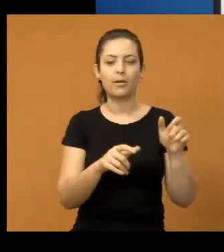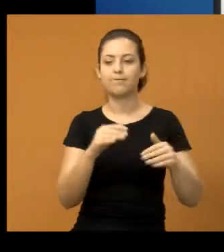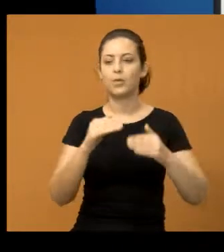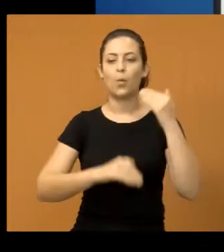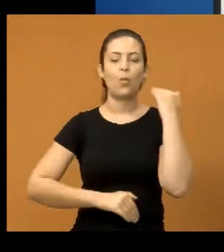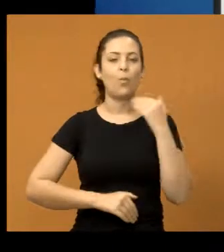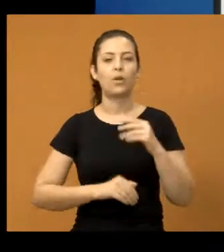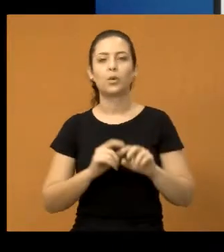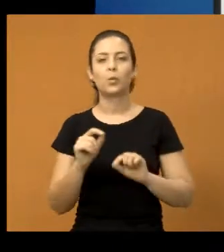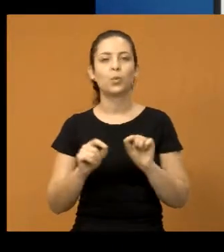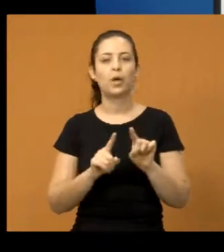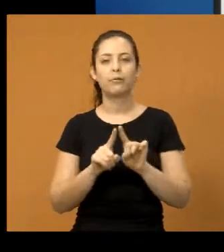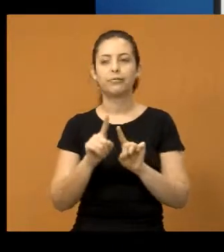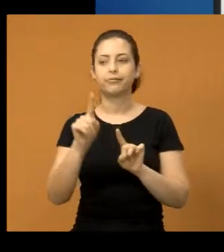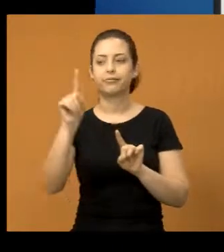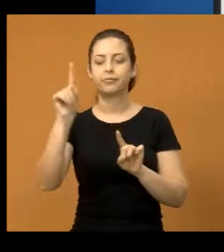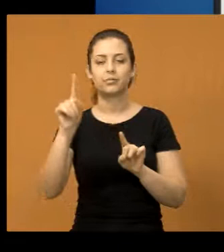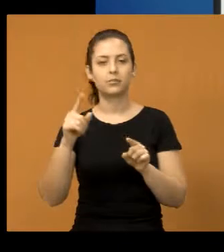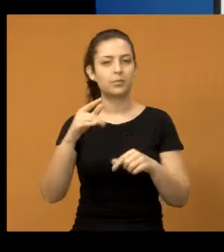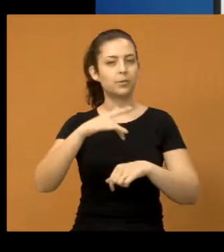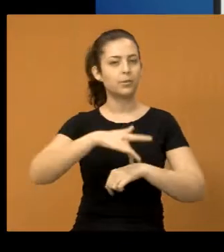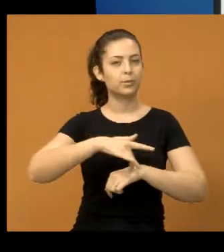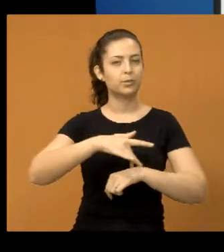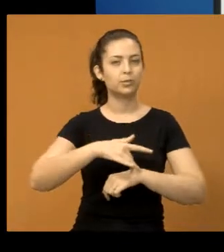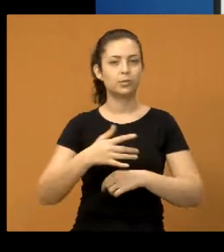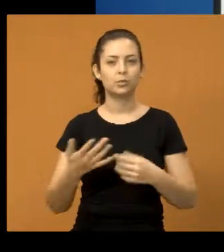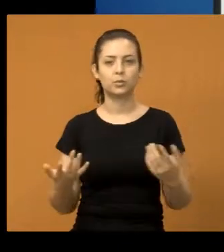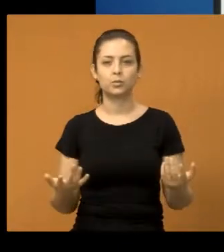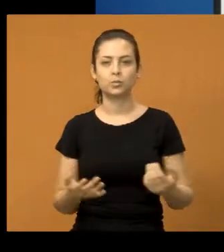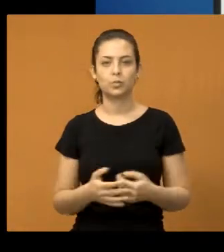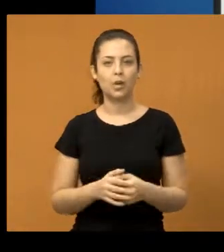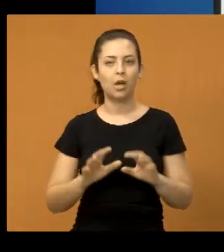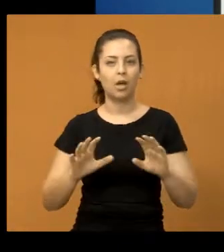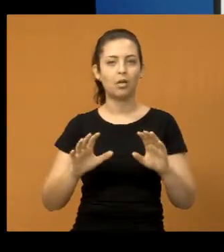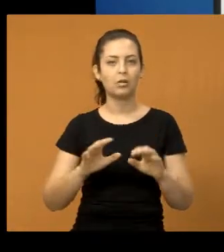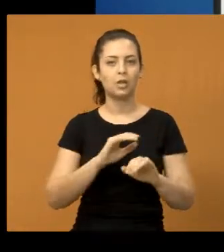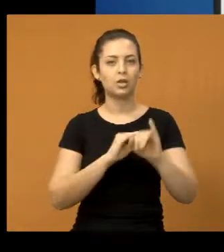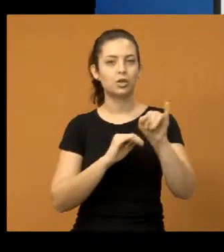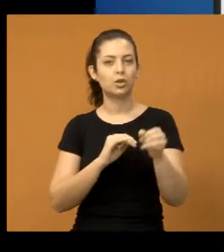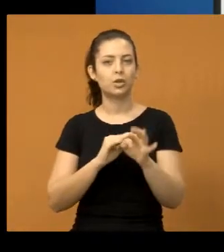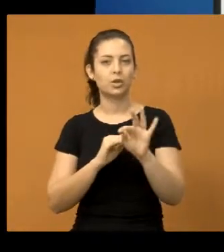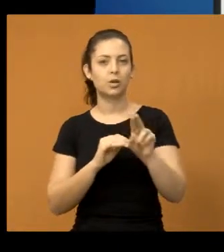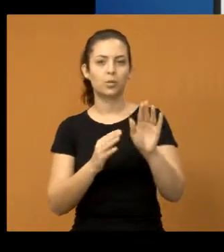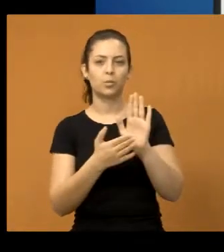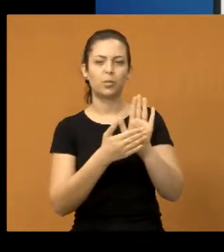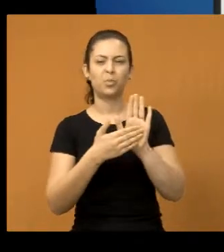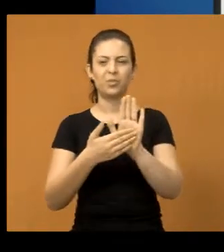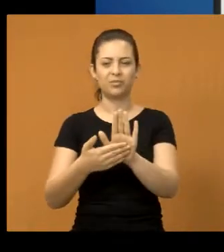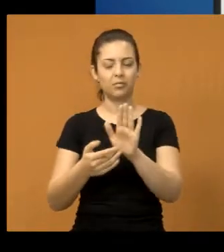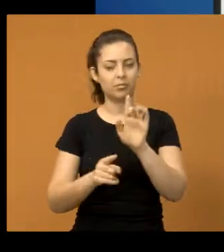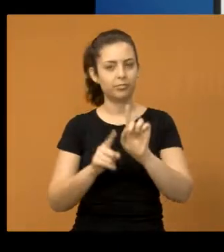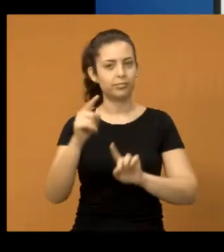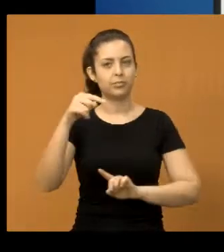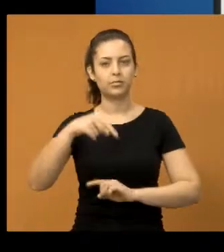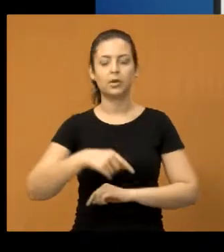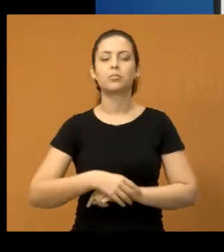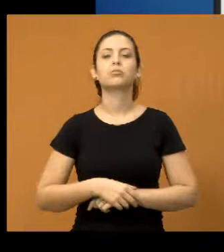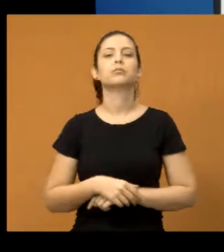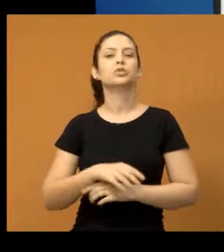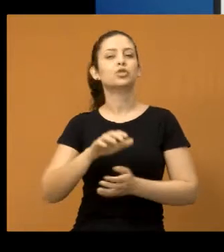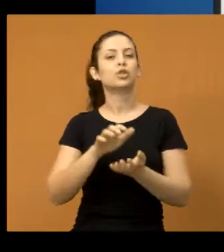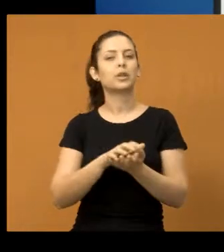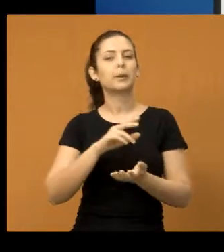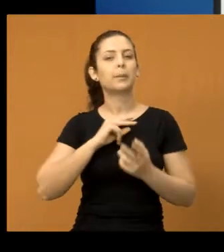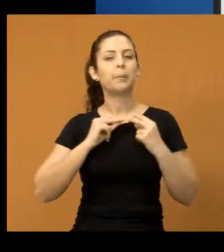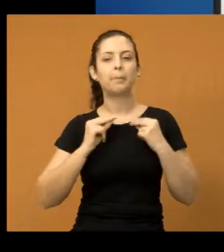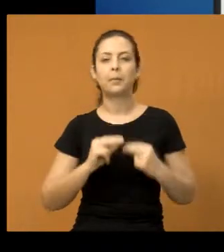com relação a um aumento abusivo do tipo que a JTU está querendo. Então, acho que a população do Jacareí não merece